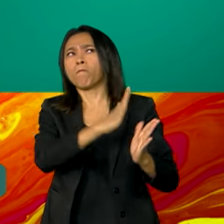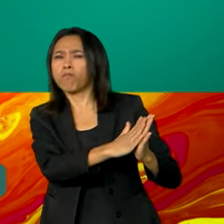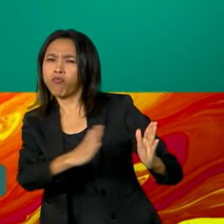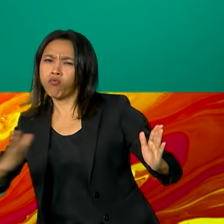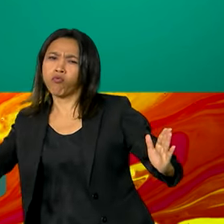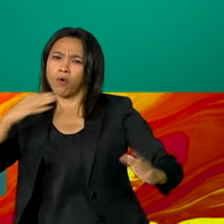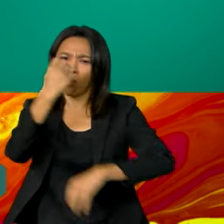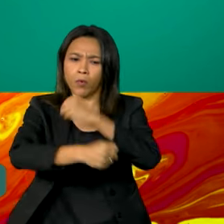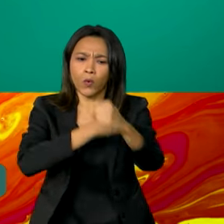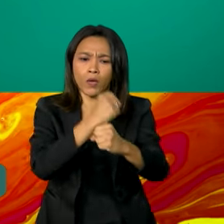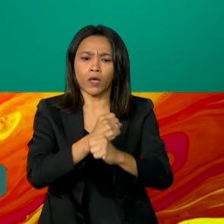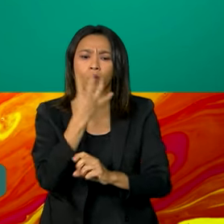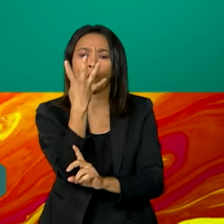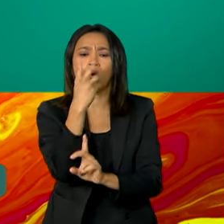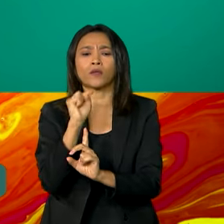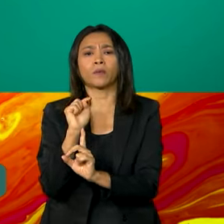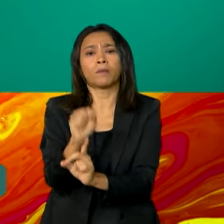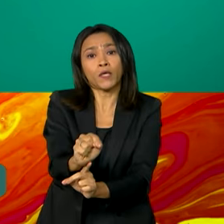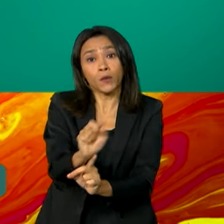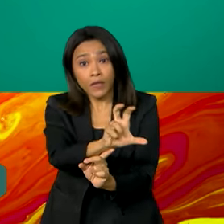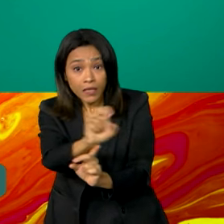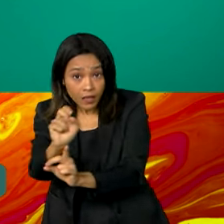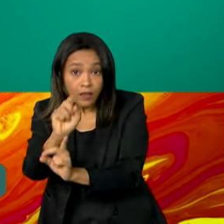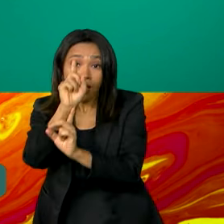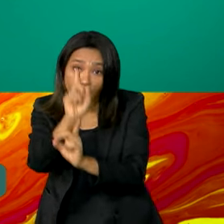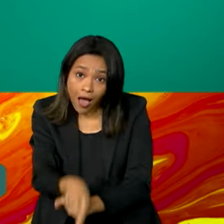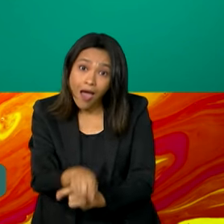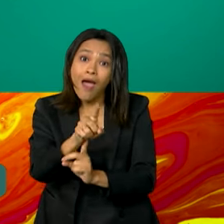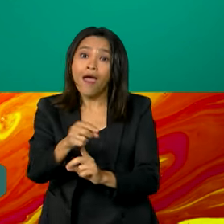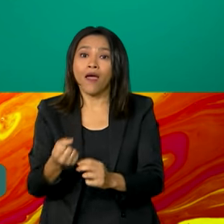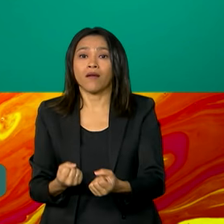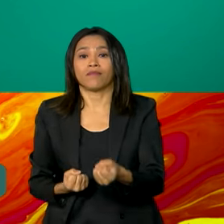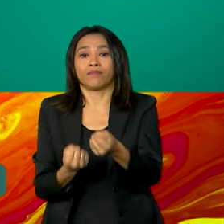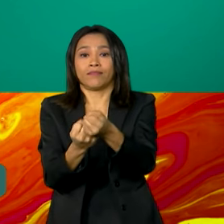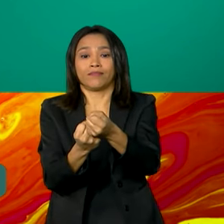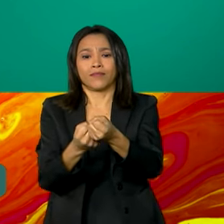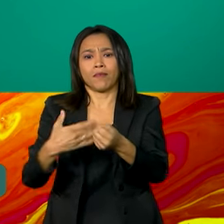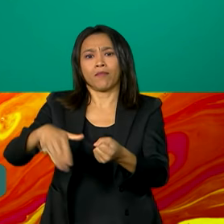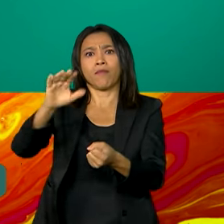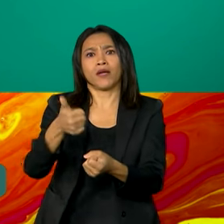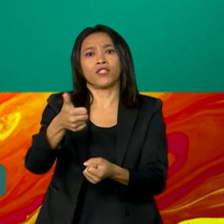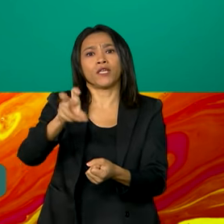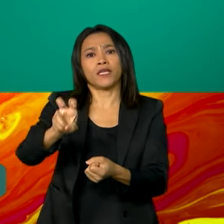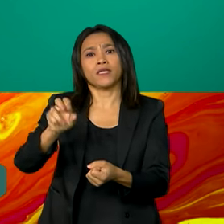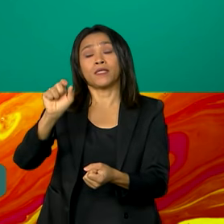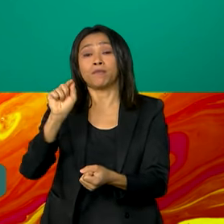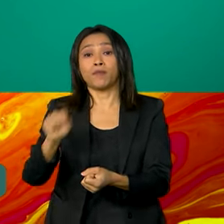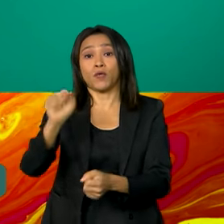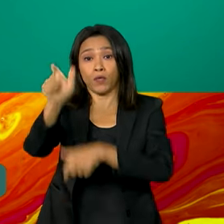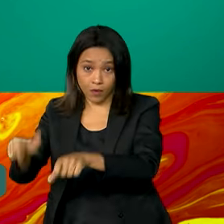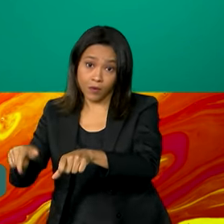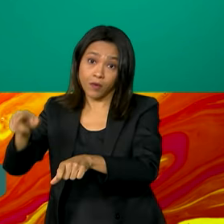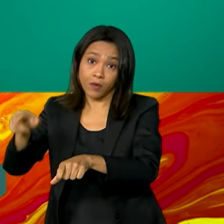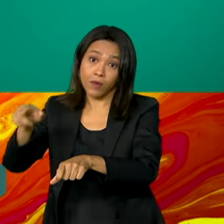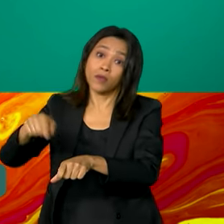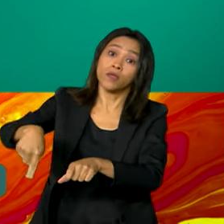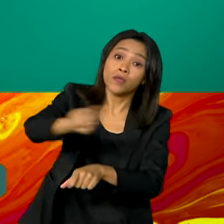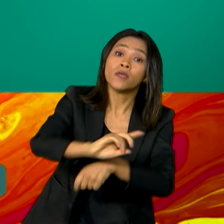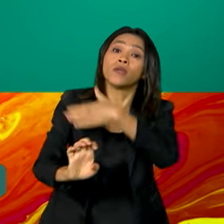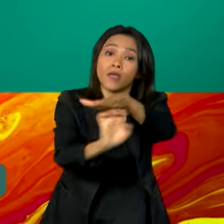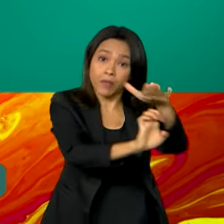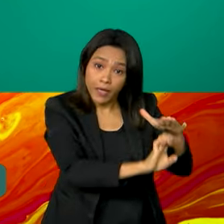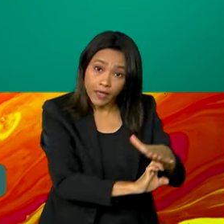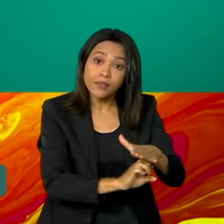de 4.500 projetos são patrocinados por mais de 15 mil pessoas físicas e empresas que recebem,